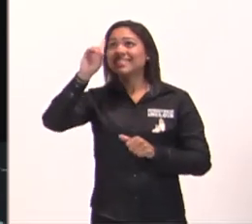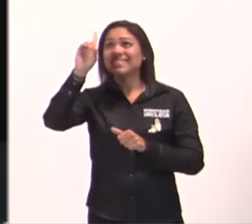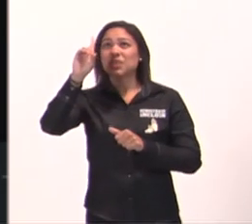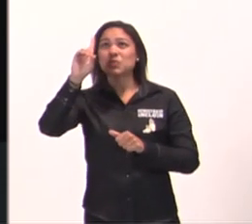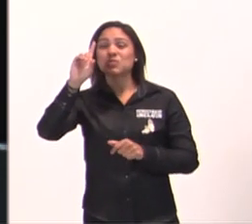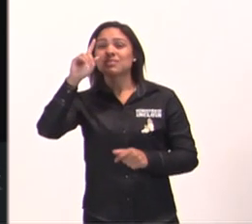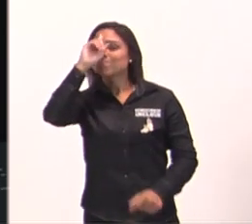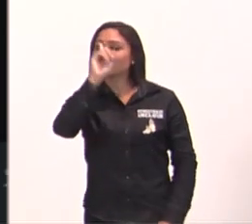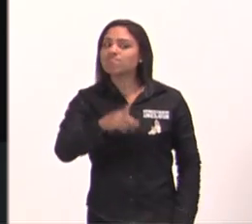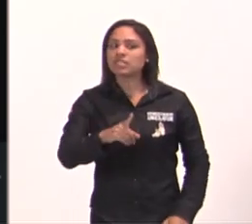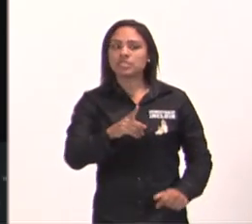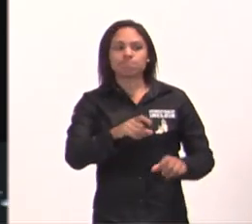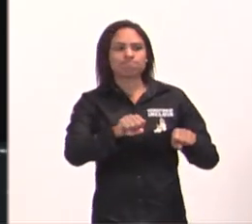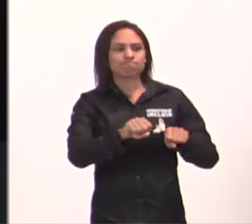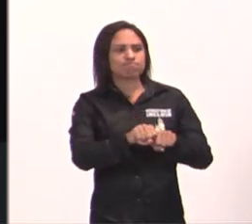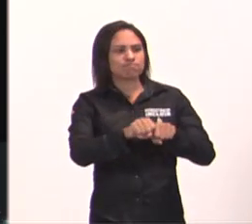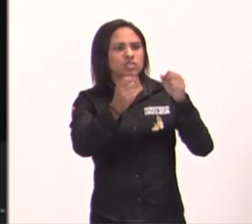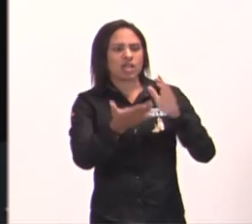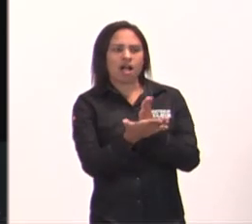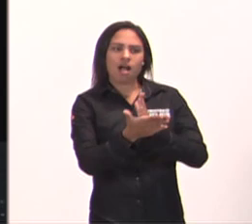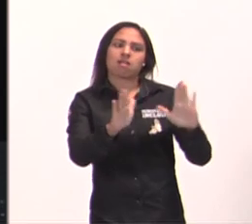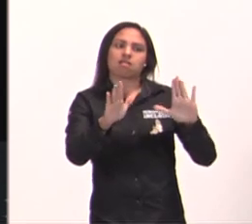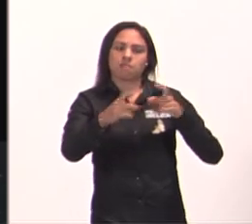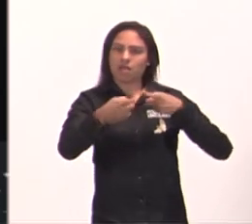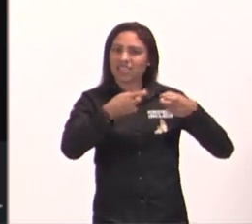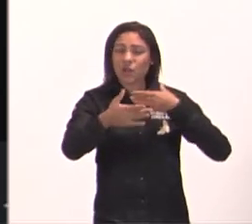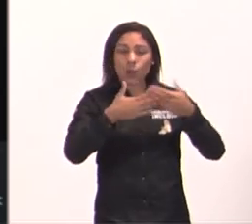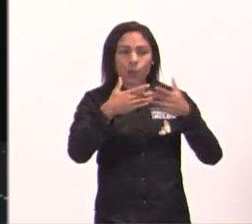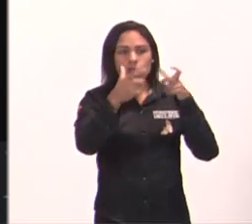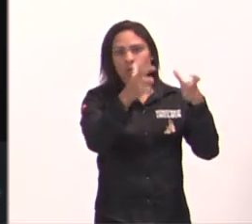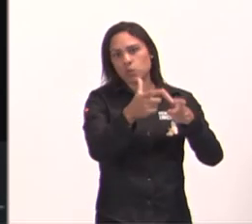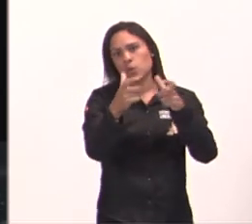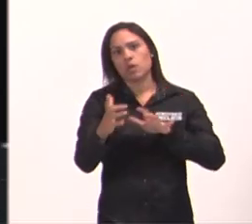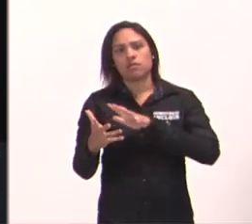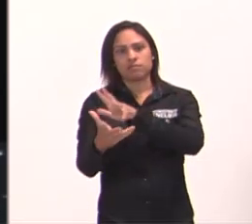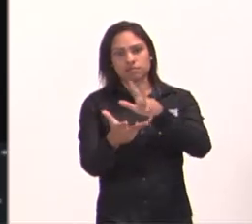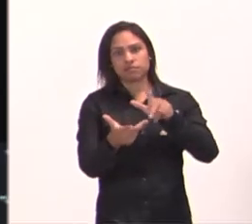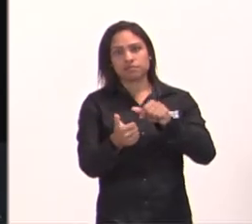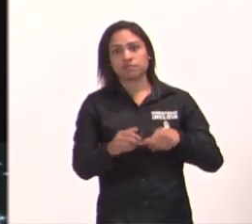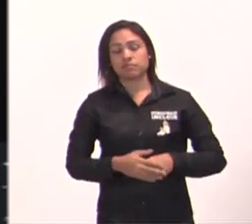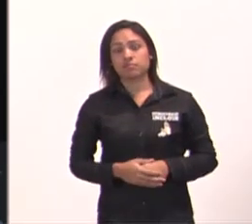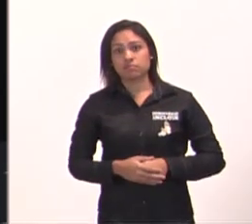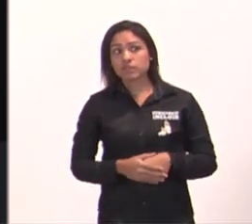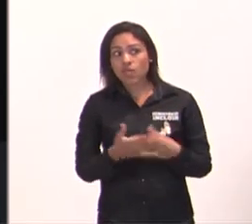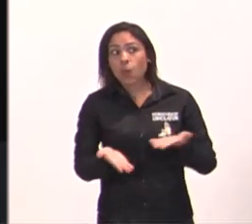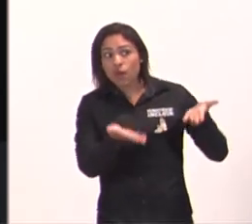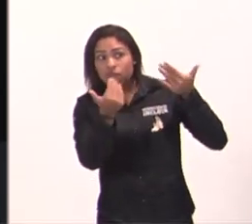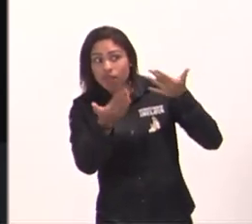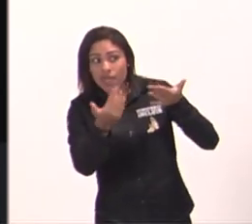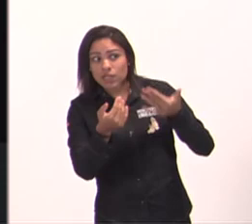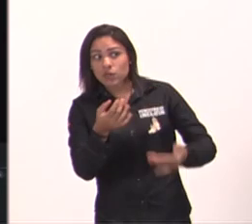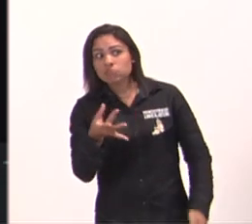guerras, até os confins, da terra, olha só, venham, vejam as obras do